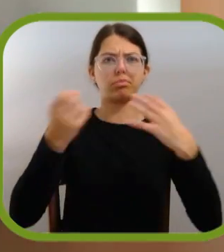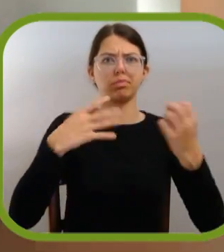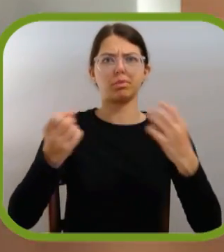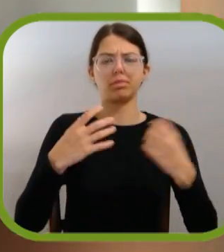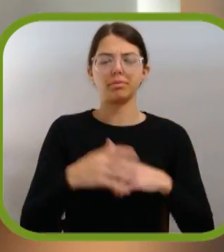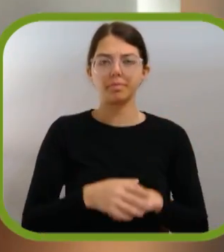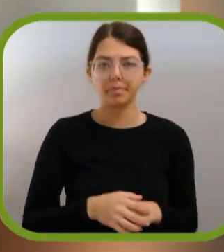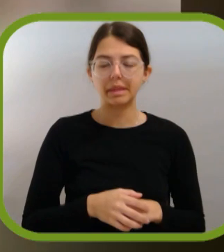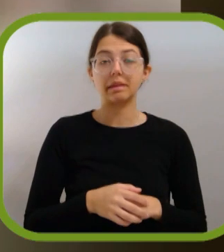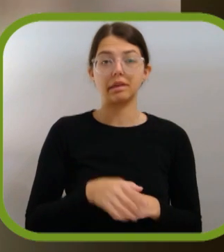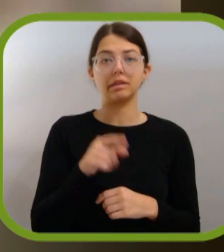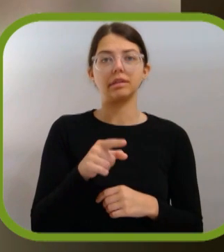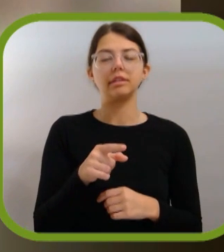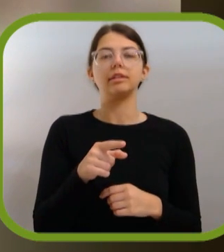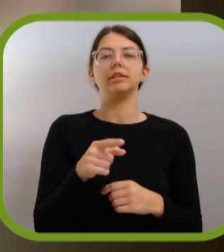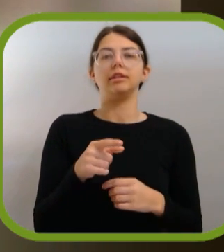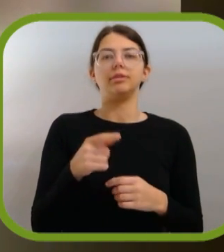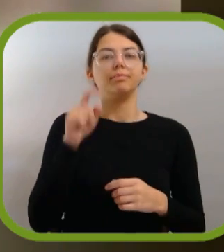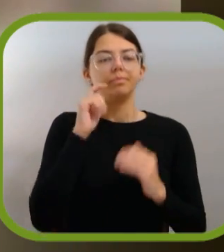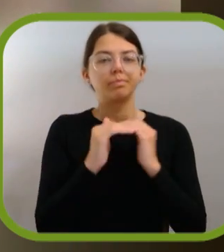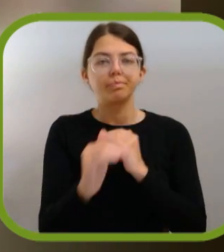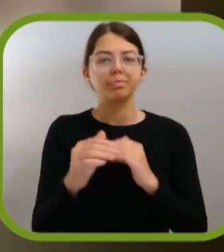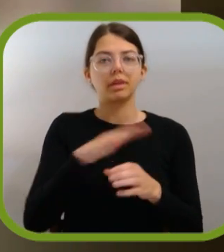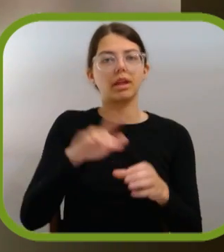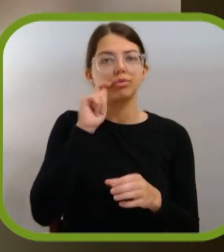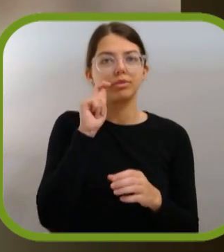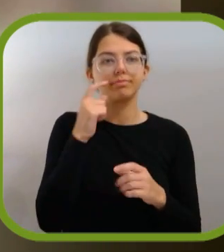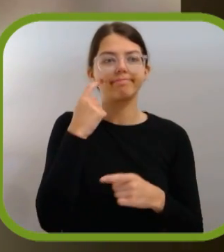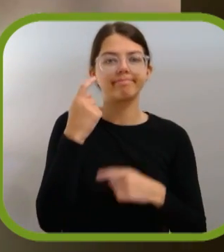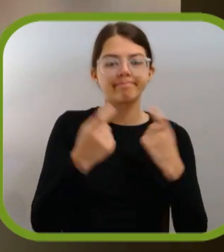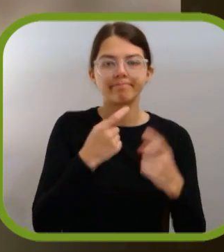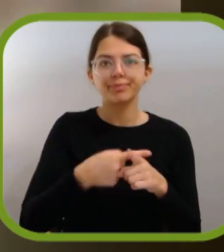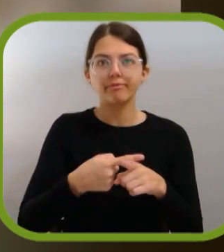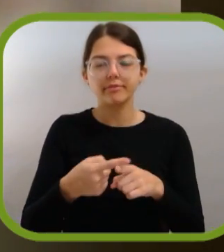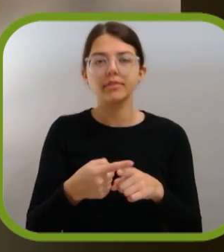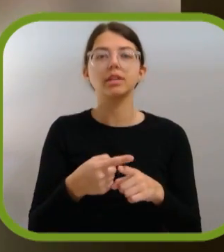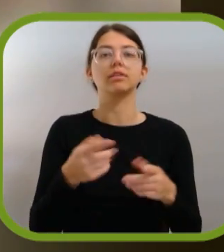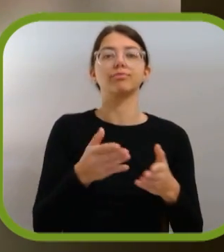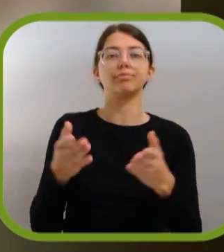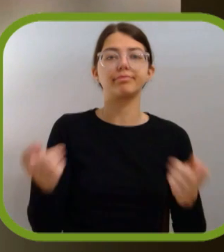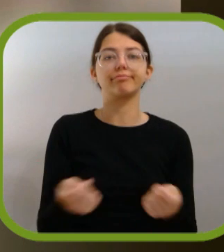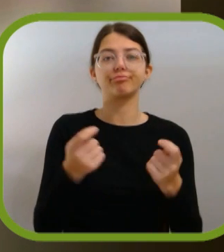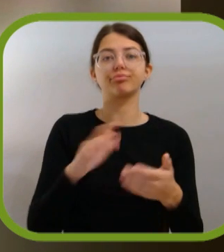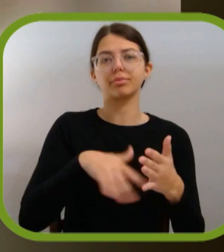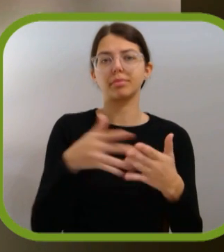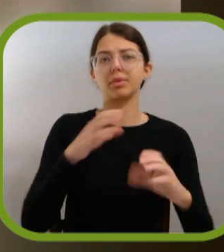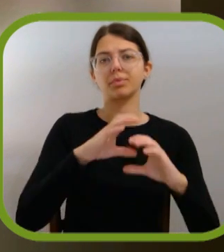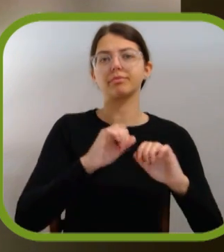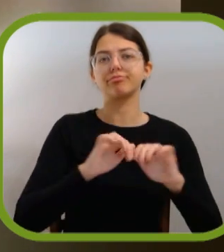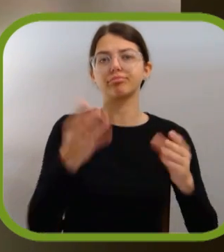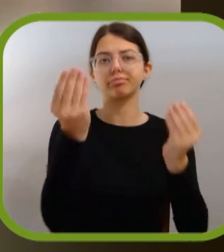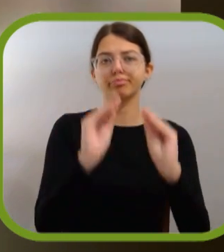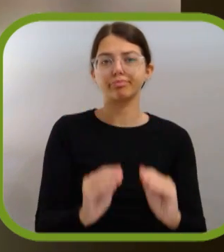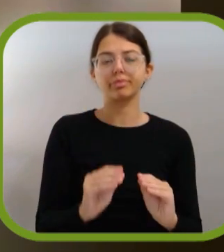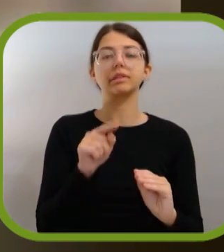minuto. À procura da promoção da sustentabilidade no setor de turismo, o marketing e a forma como o plano de comunicação